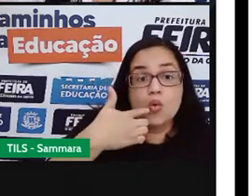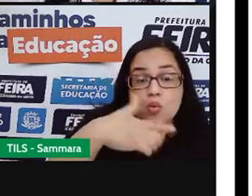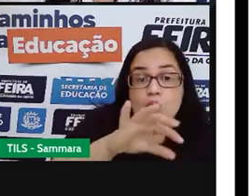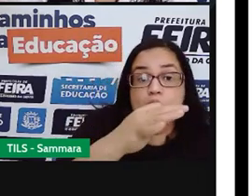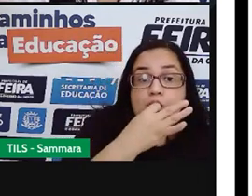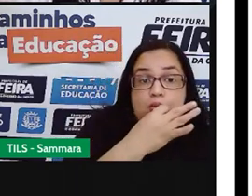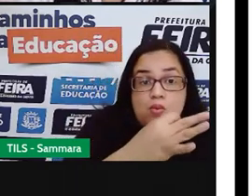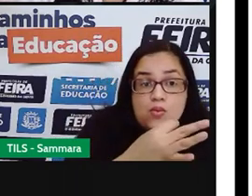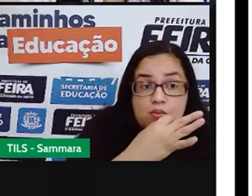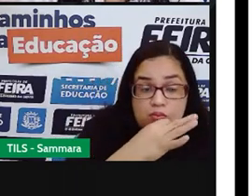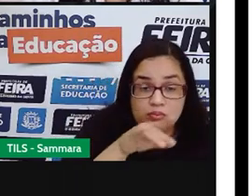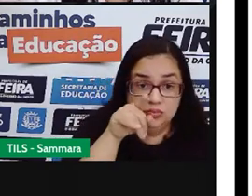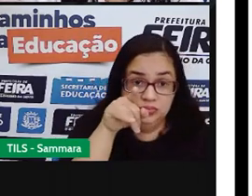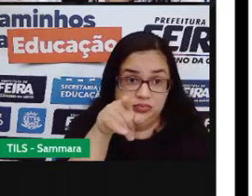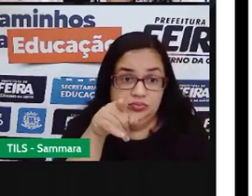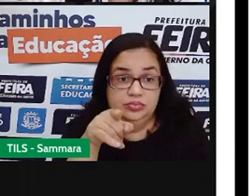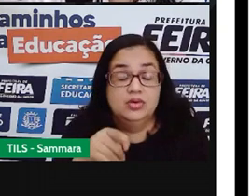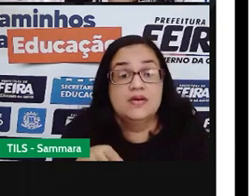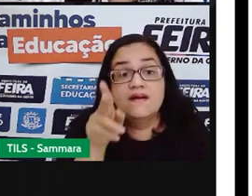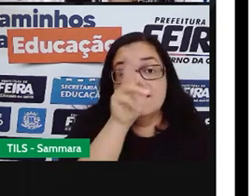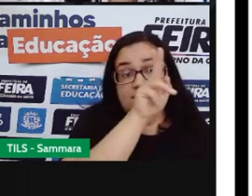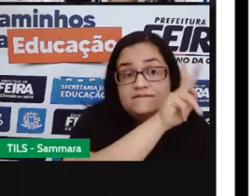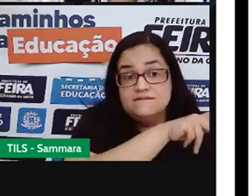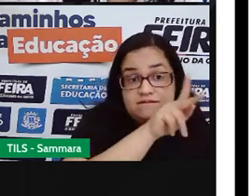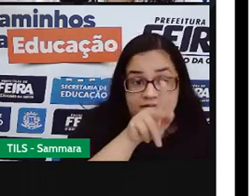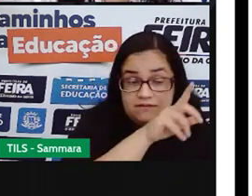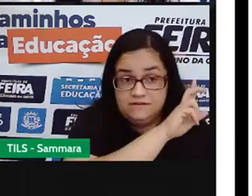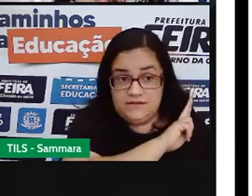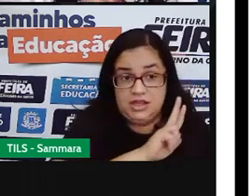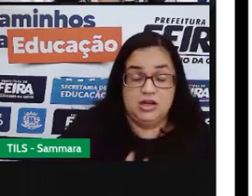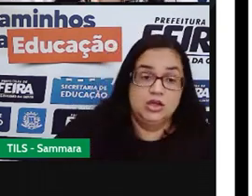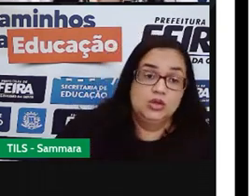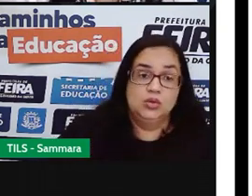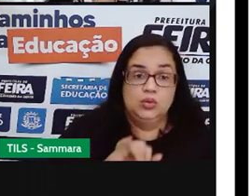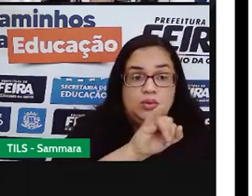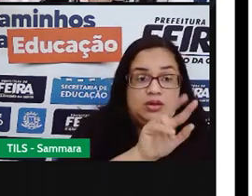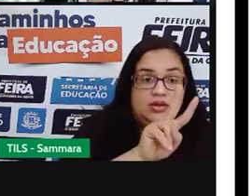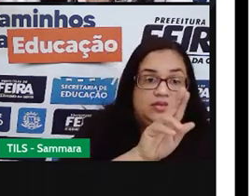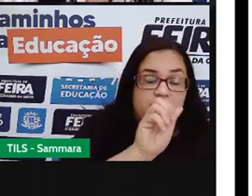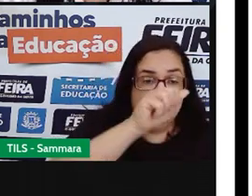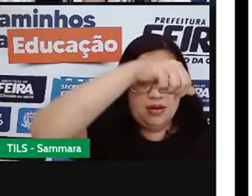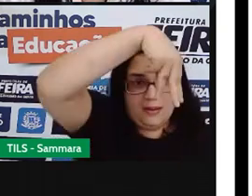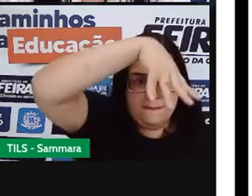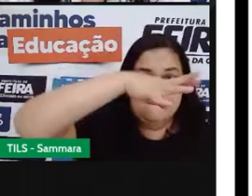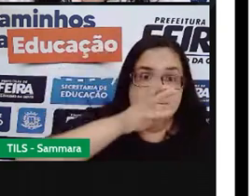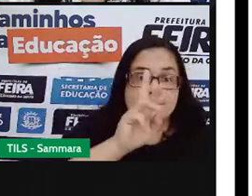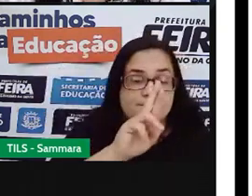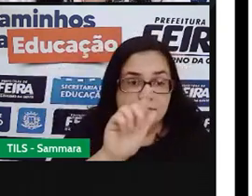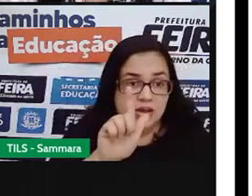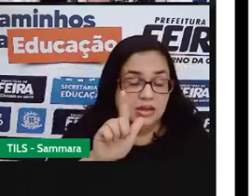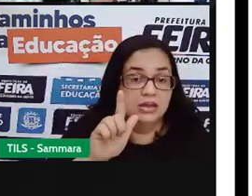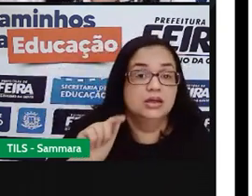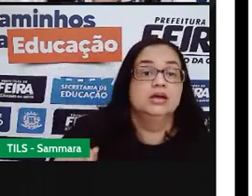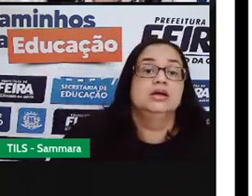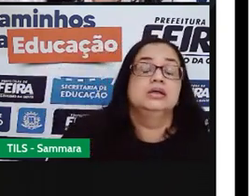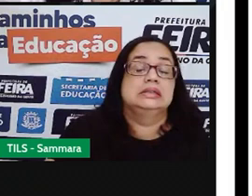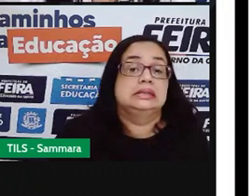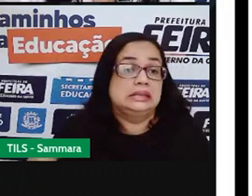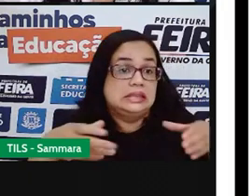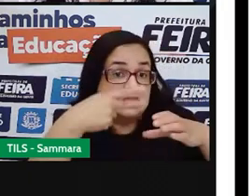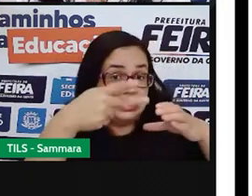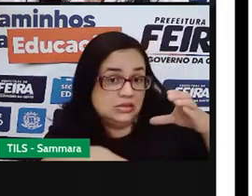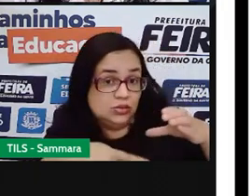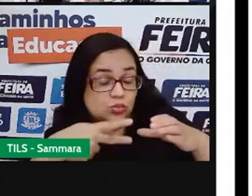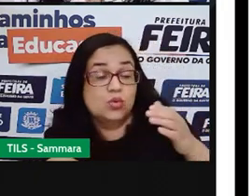ação. Esse é o vereador Ivan Berri. Comissão de Educação e Cultura da Câmara fará um